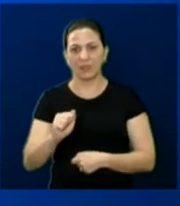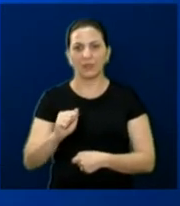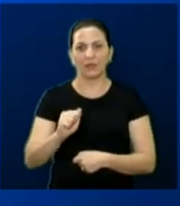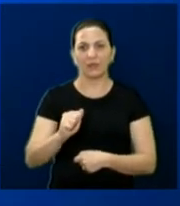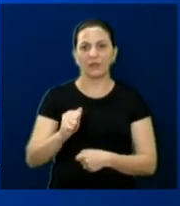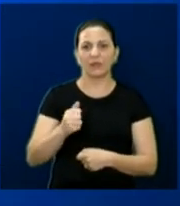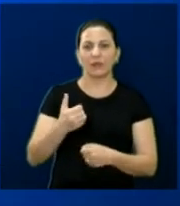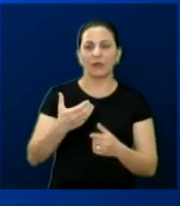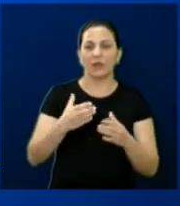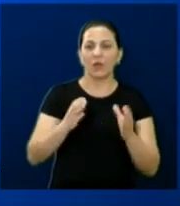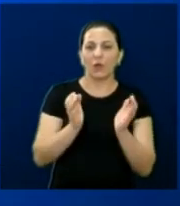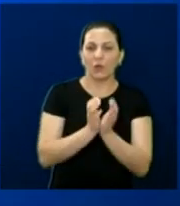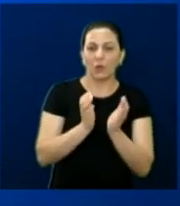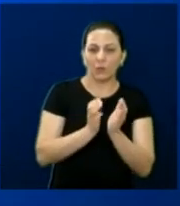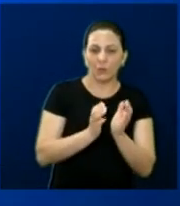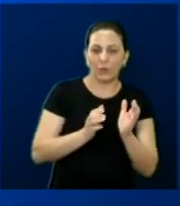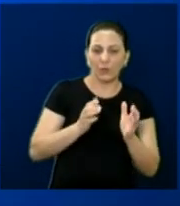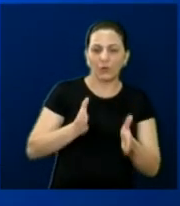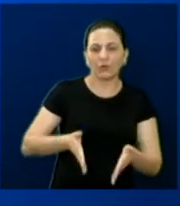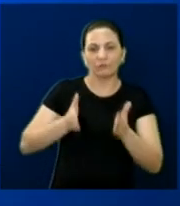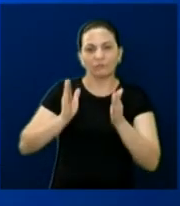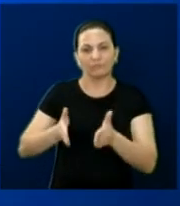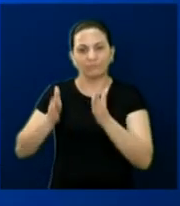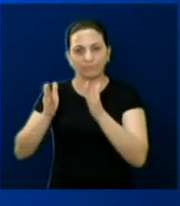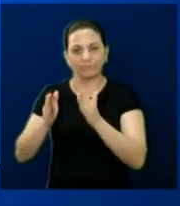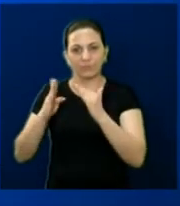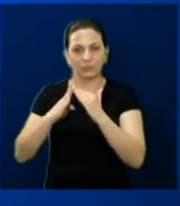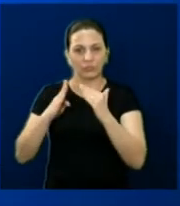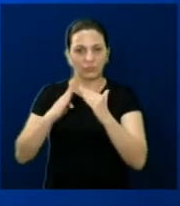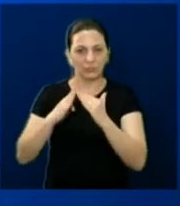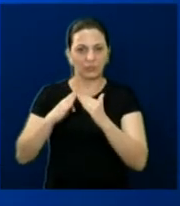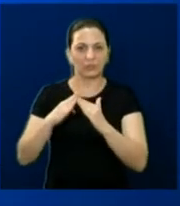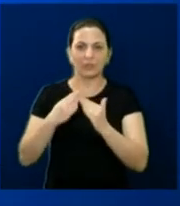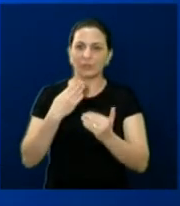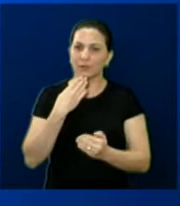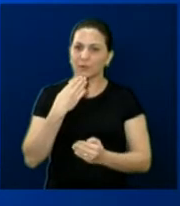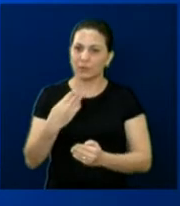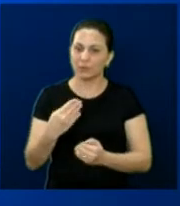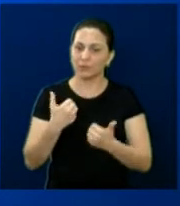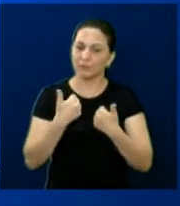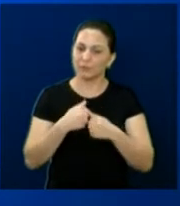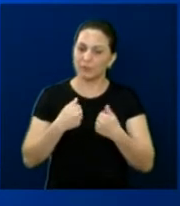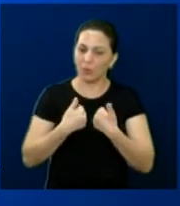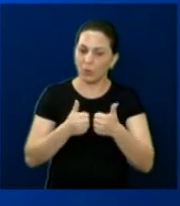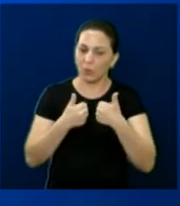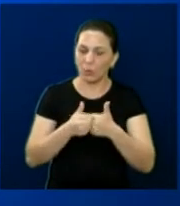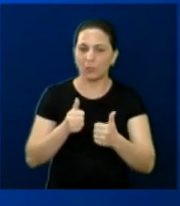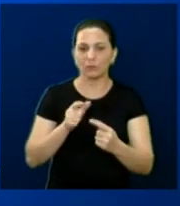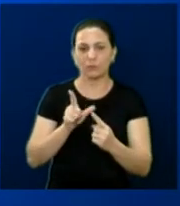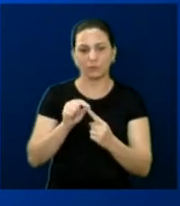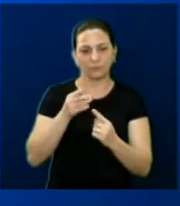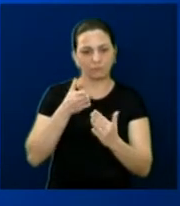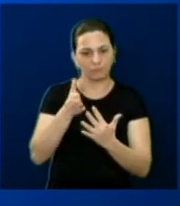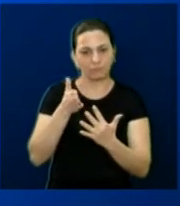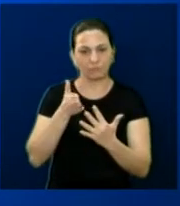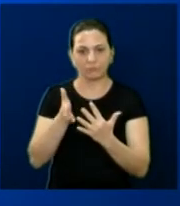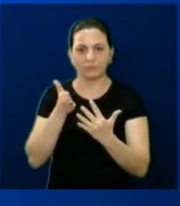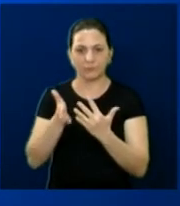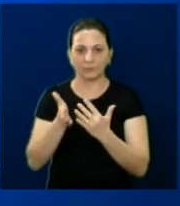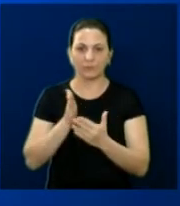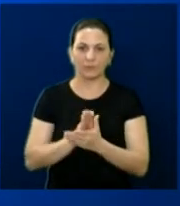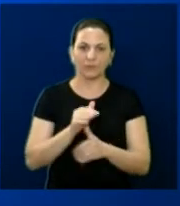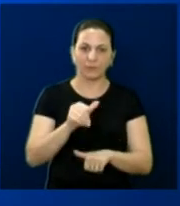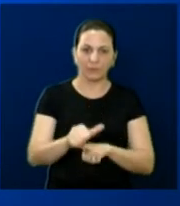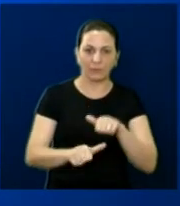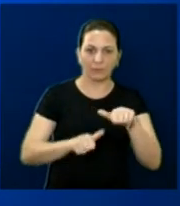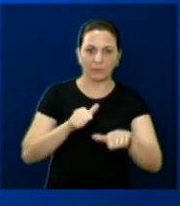Os condomínios, infelizmente, estão pedindo. Então já vai ter essa mudança, que já foi